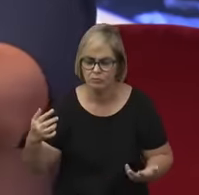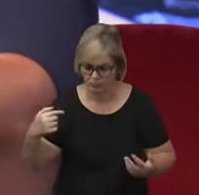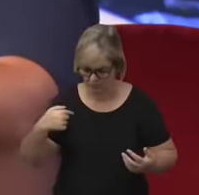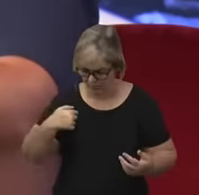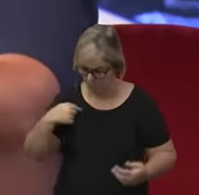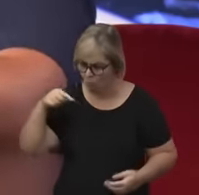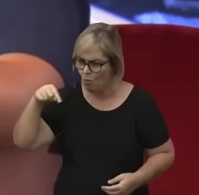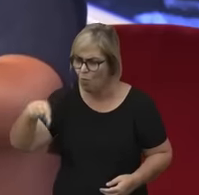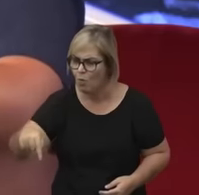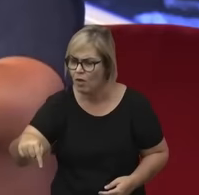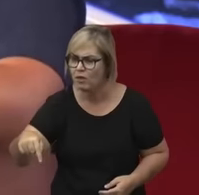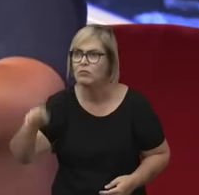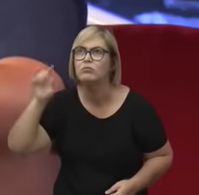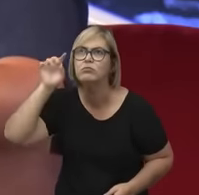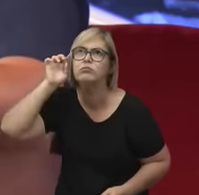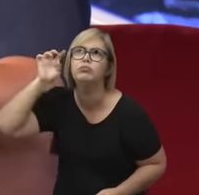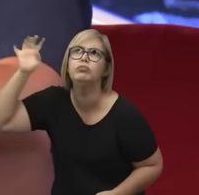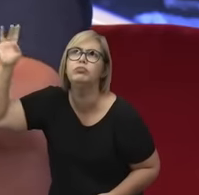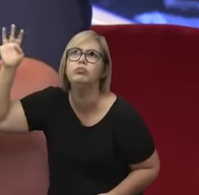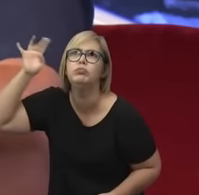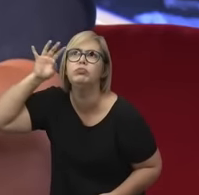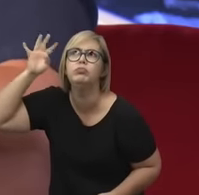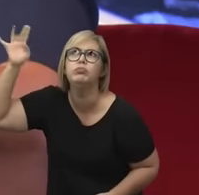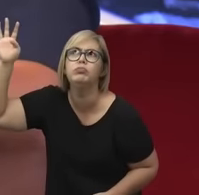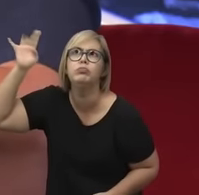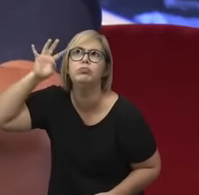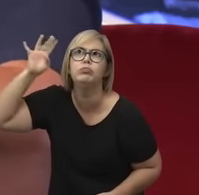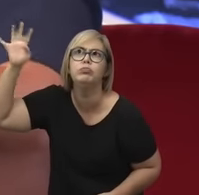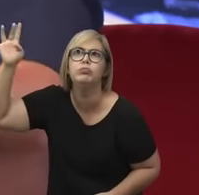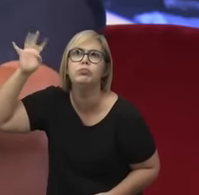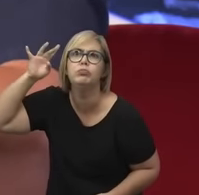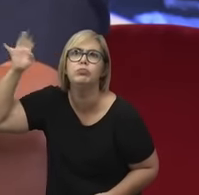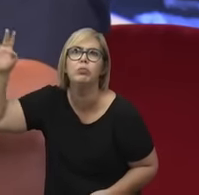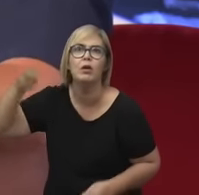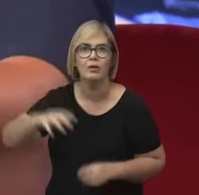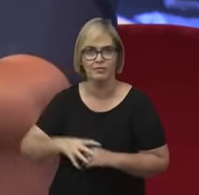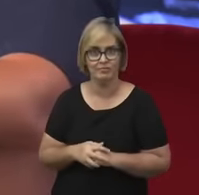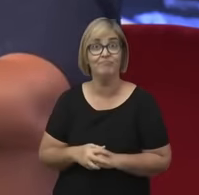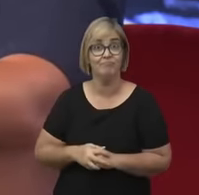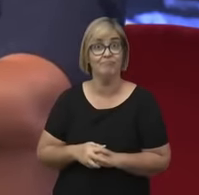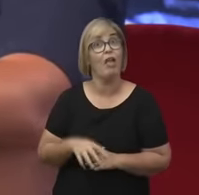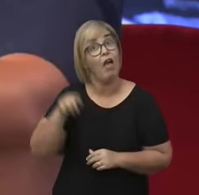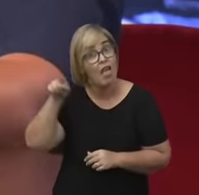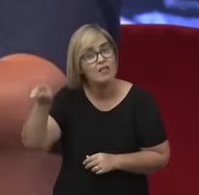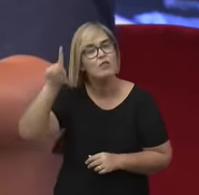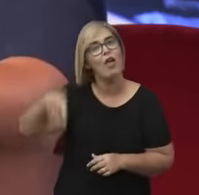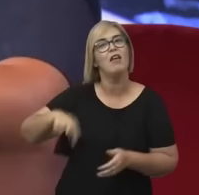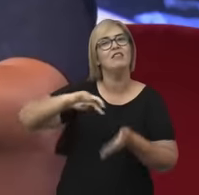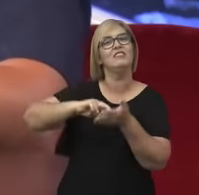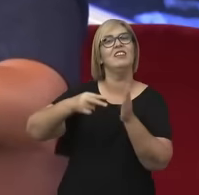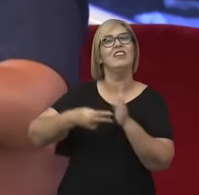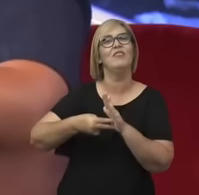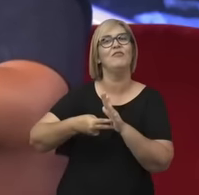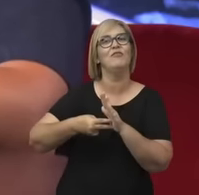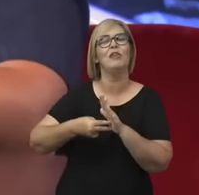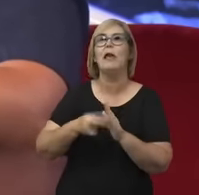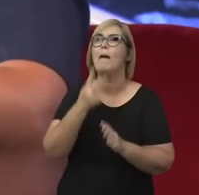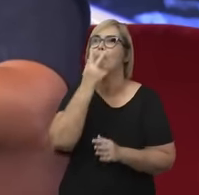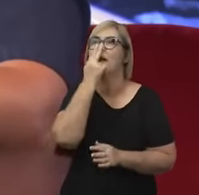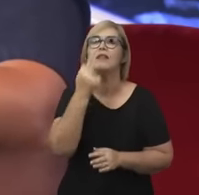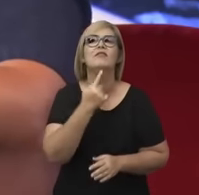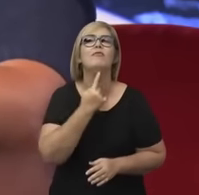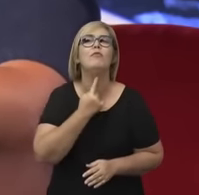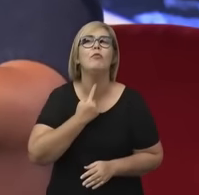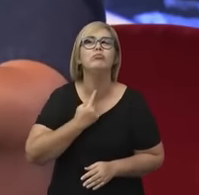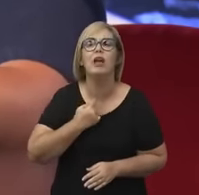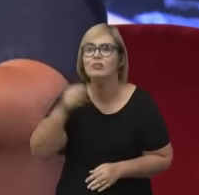coisas naturais, frente aos fenômenos naturais. Então, a filosofia nasceria dessa vontade de conhecer a natureza